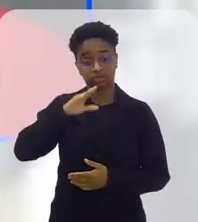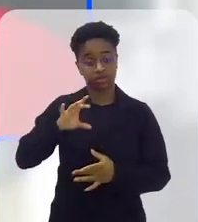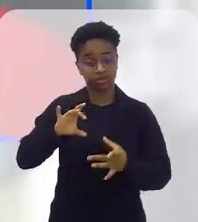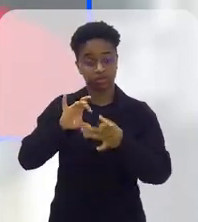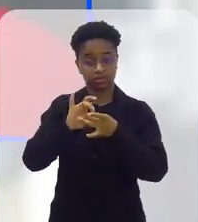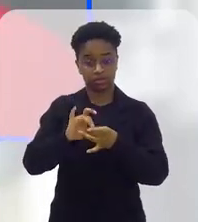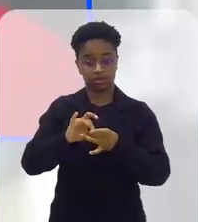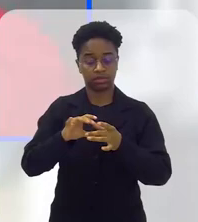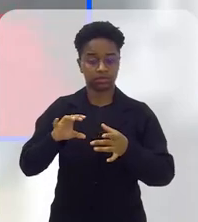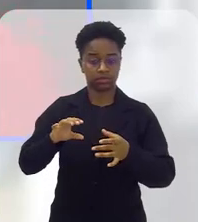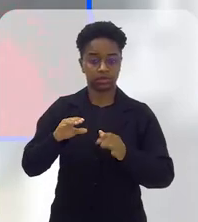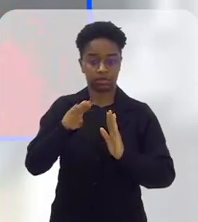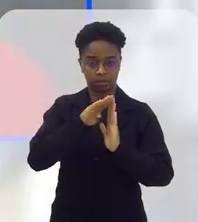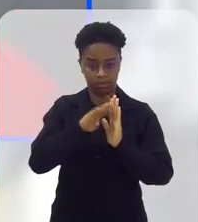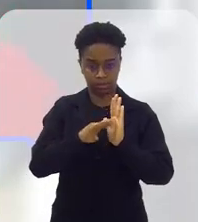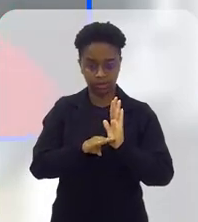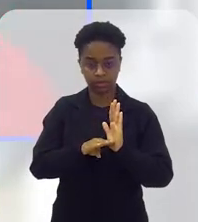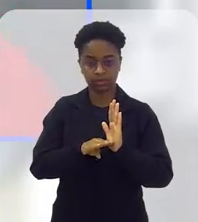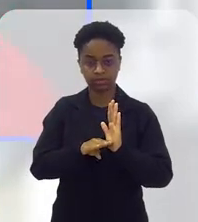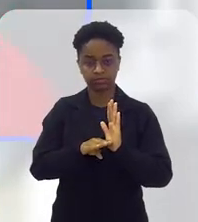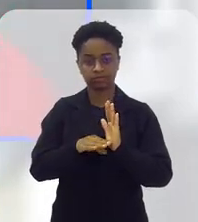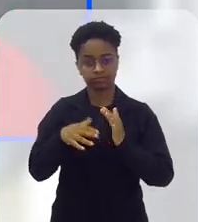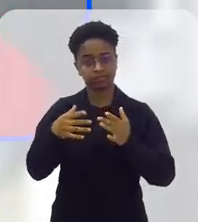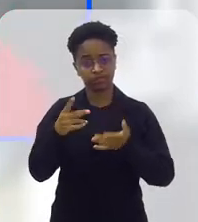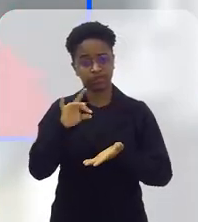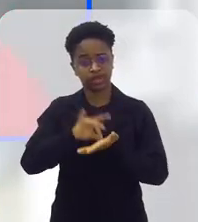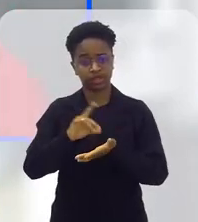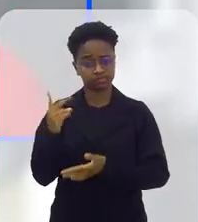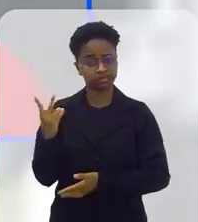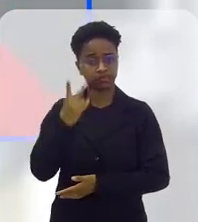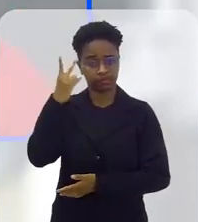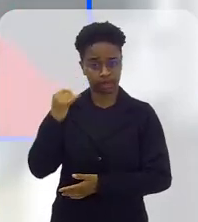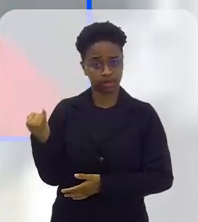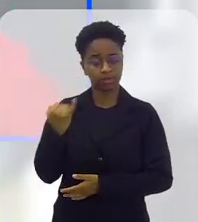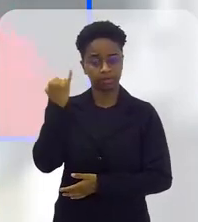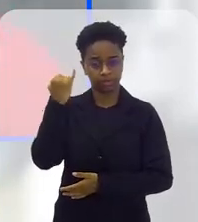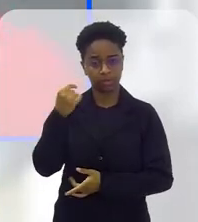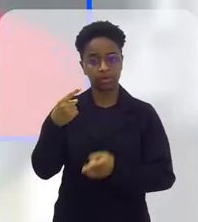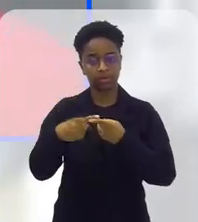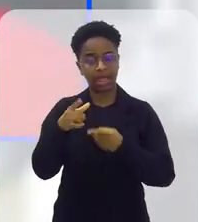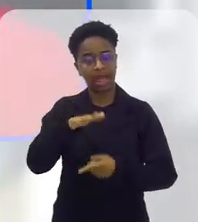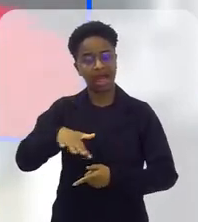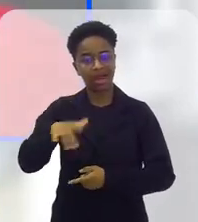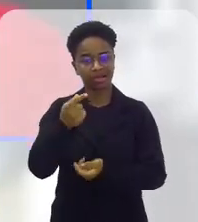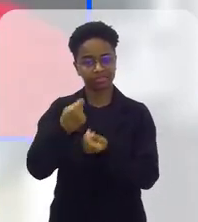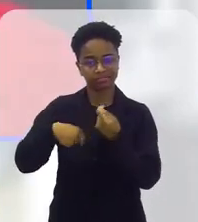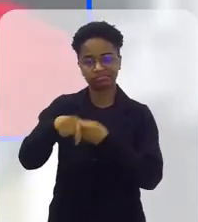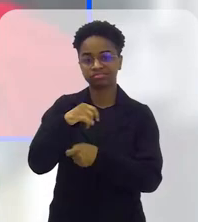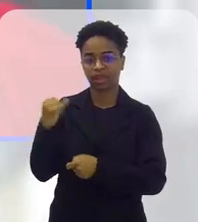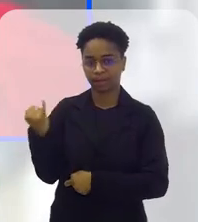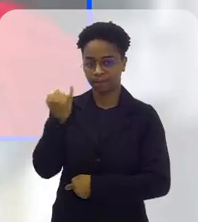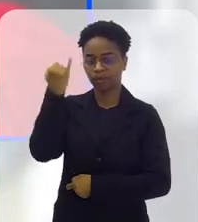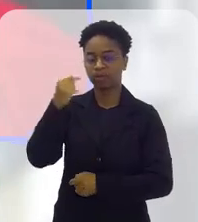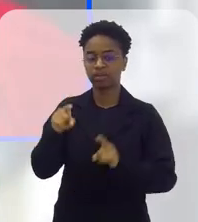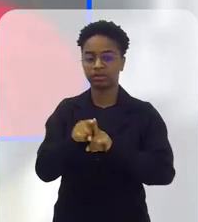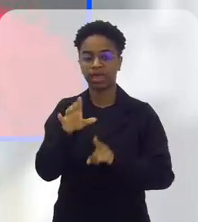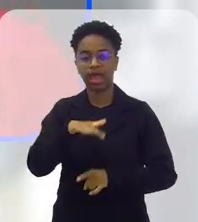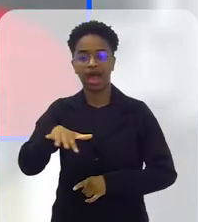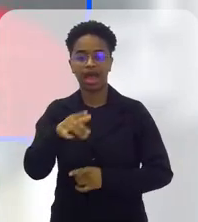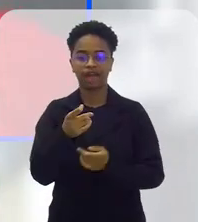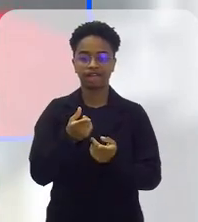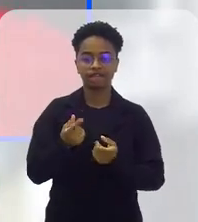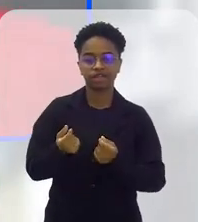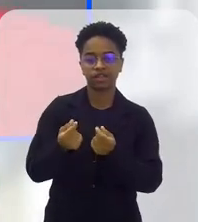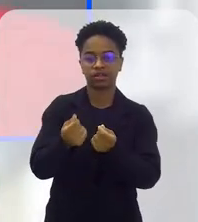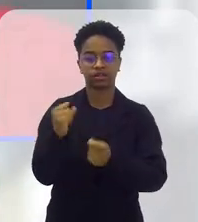que eles recebem no programa é algo muito valioso, né? Algo... A área administrativa é muito valiosa, a